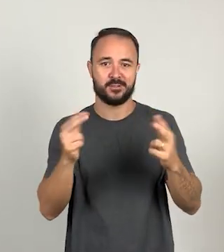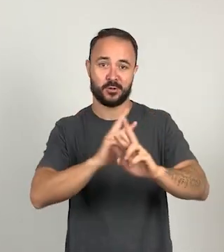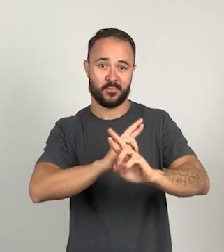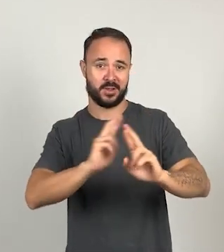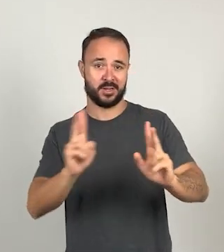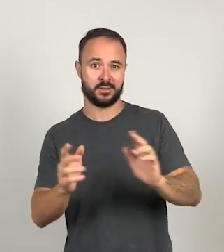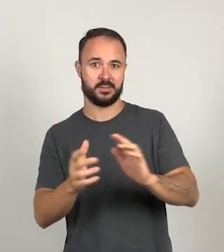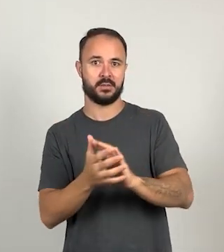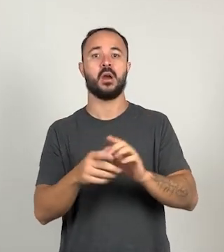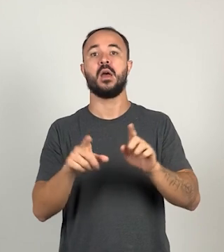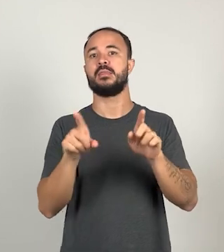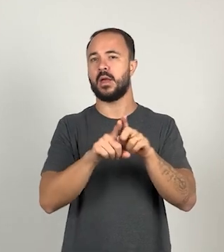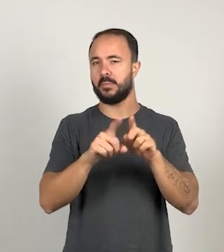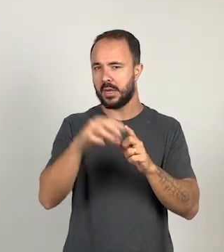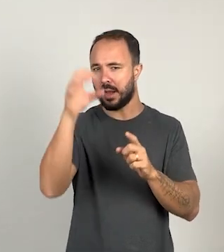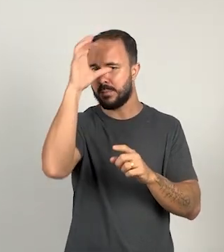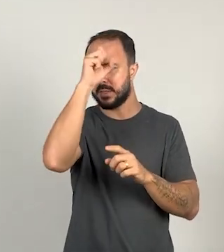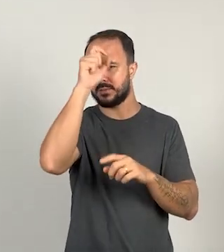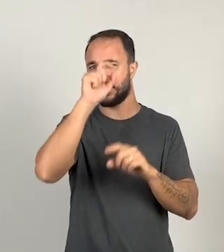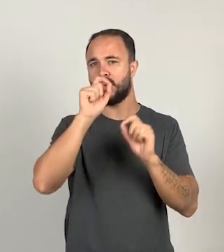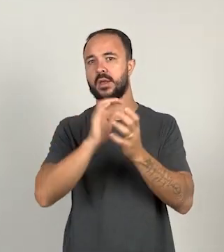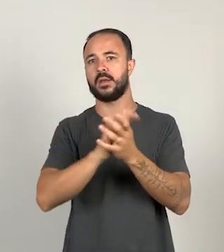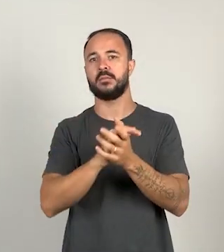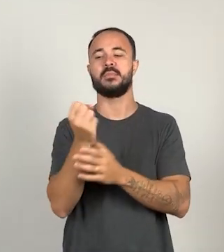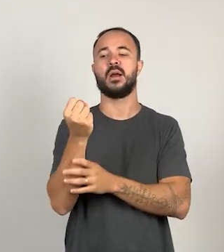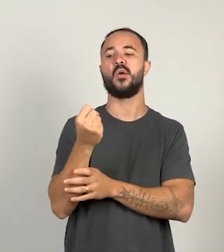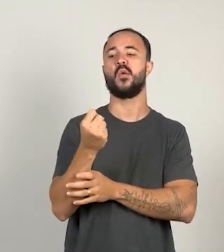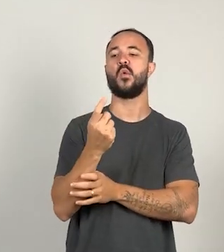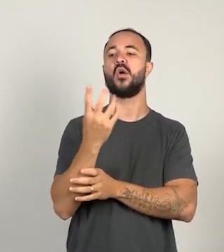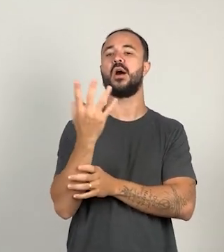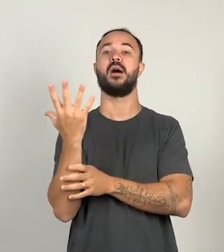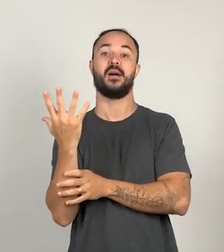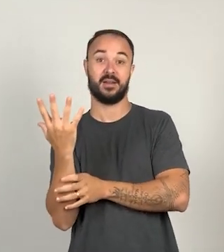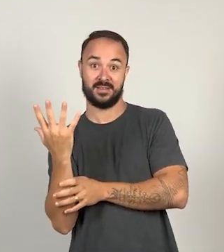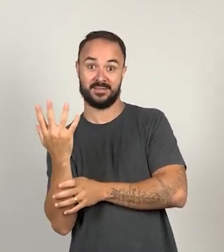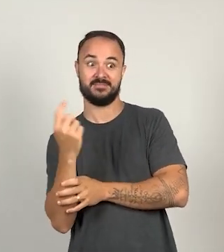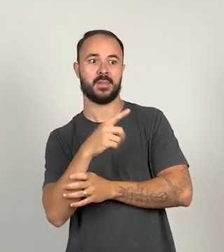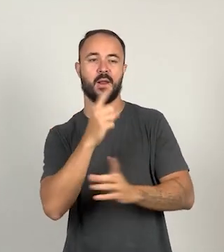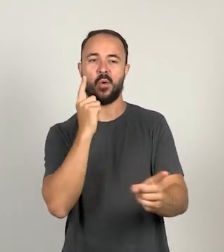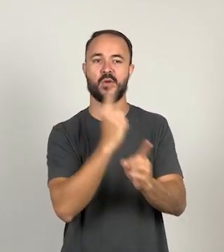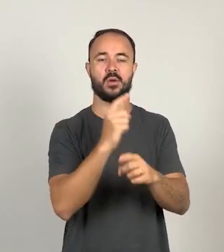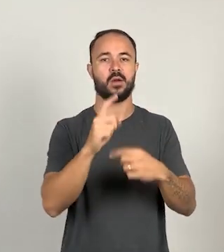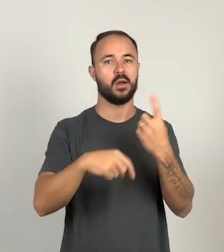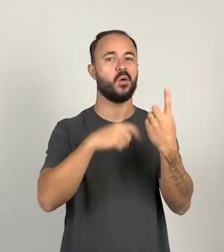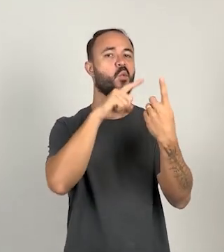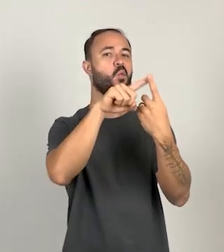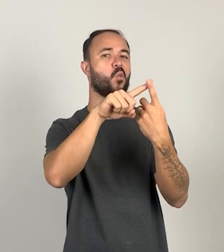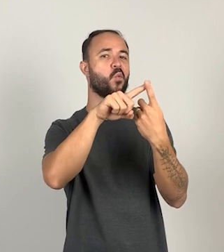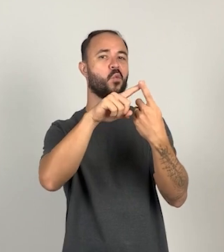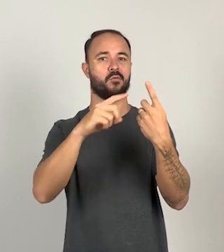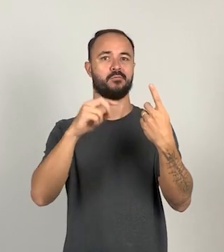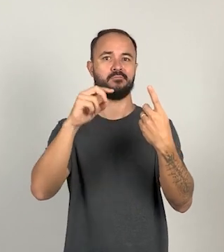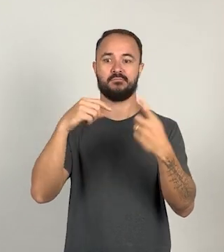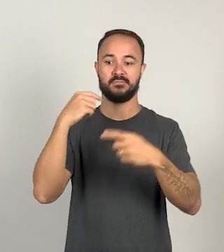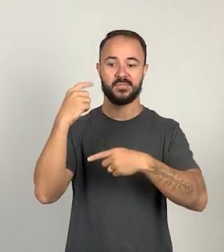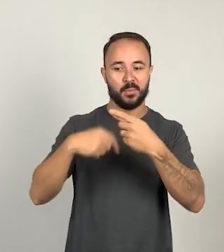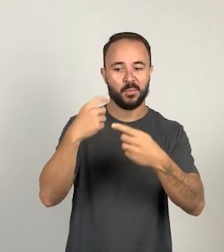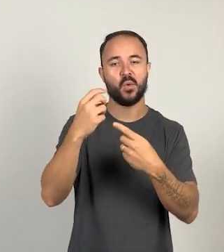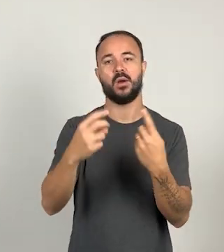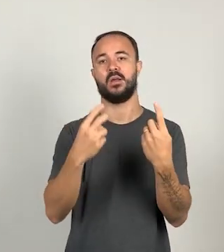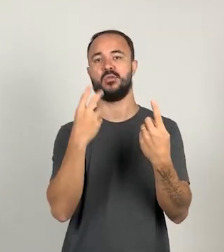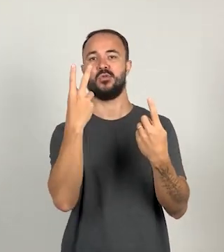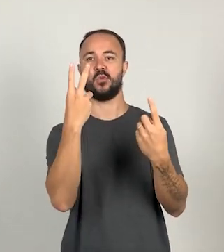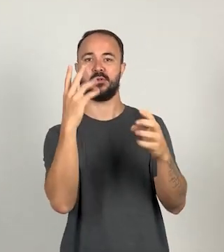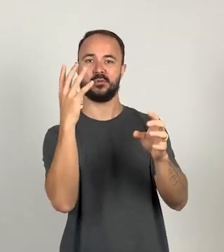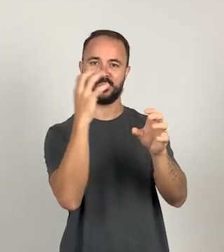realizar a contagem. Vocês viram? Ela achou um ovo, depois ela achou mais dois ovos,